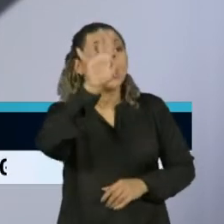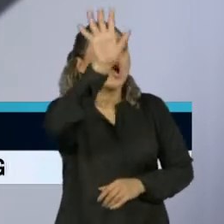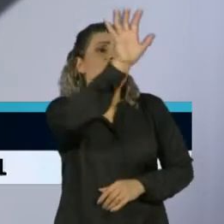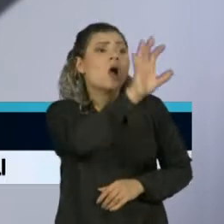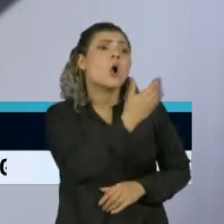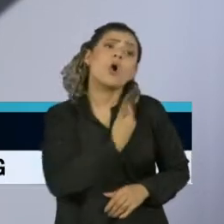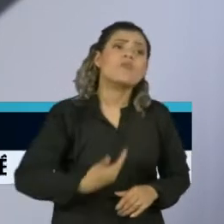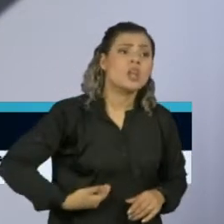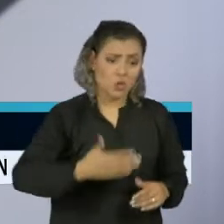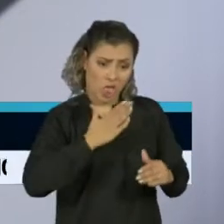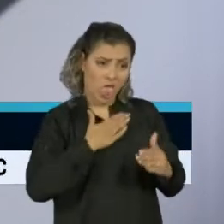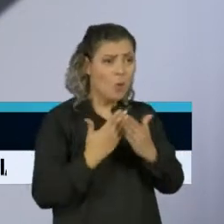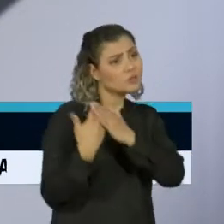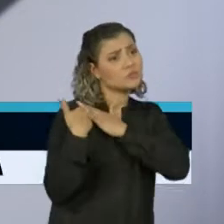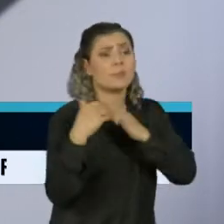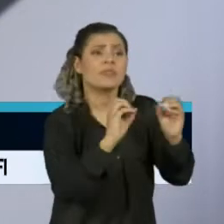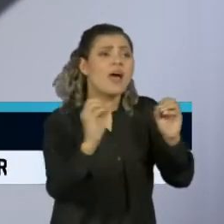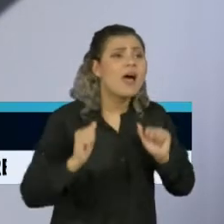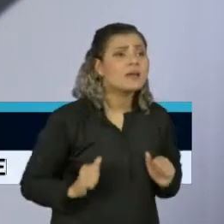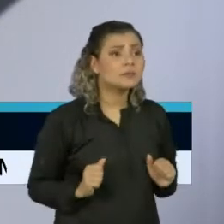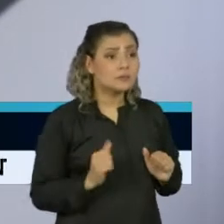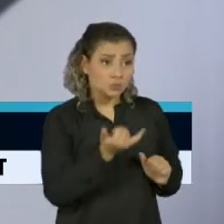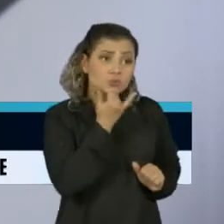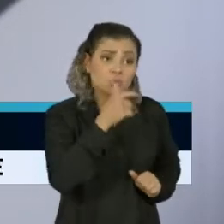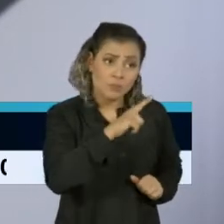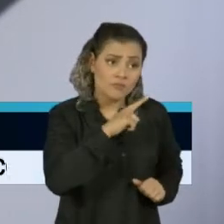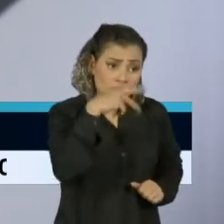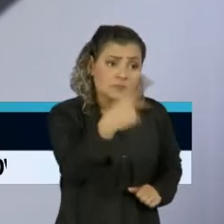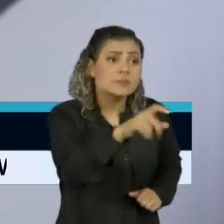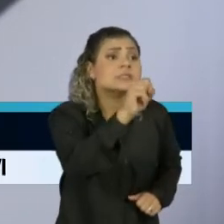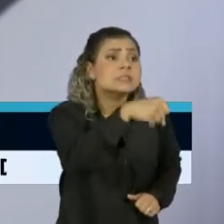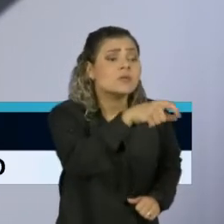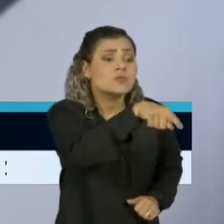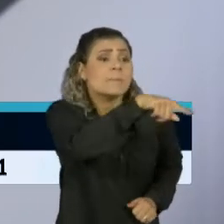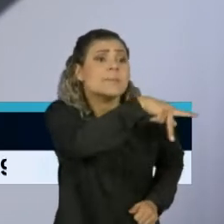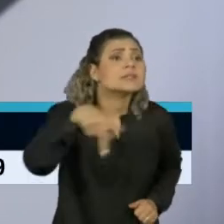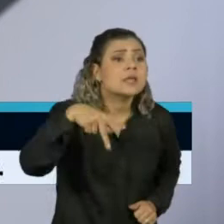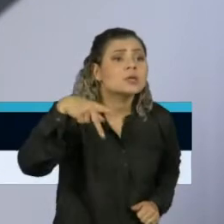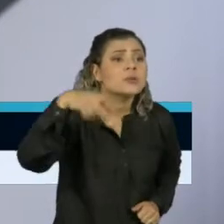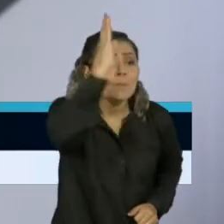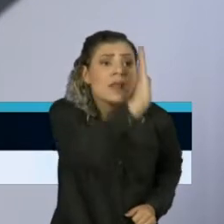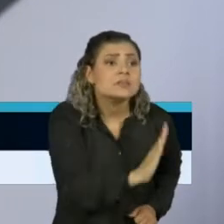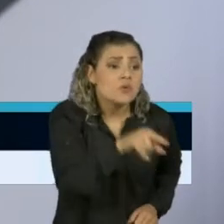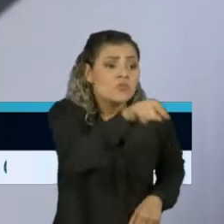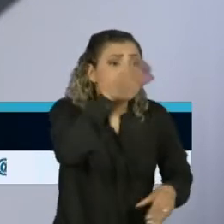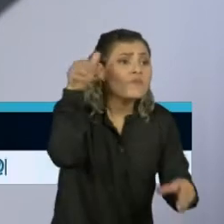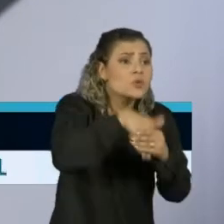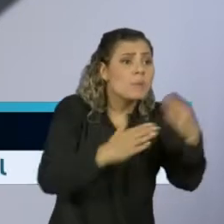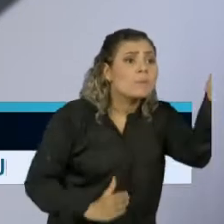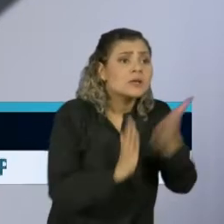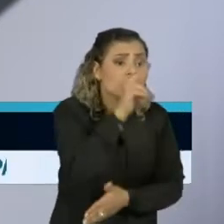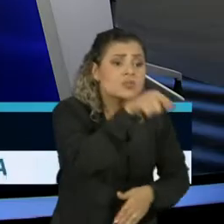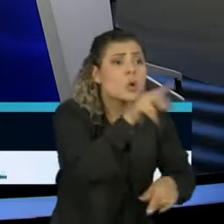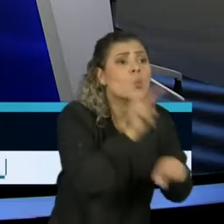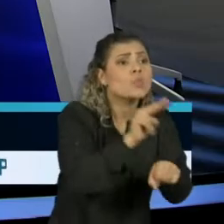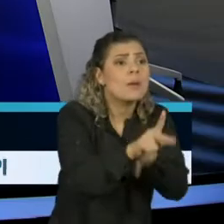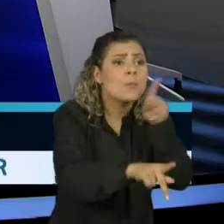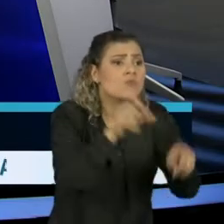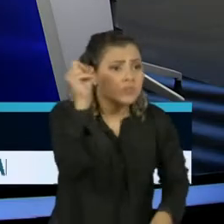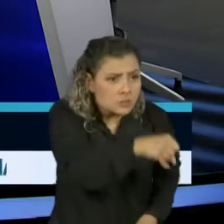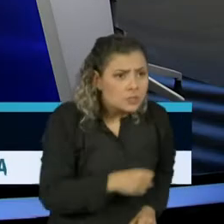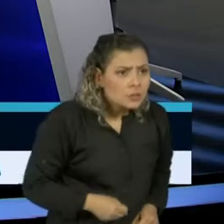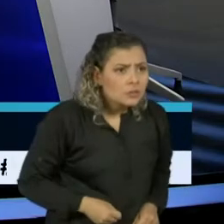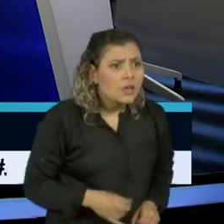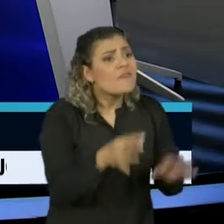eu não tenho responsabilidade sobre isso, tem sim senhor, o senhor é presidente da república, o senhor foi eleito para cuidar da sua população e a sua